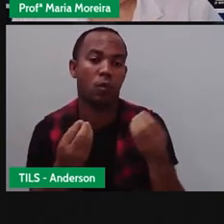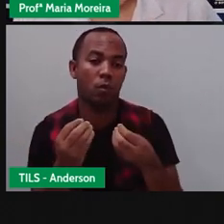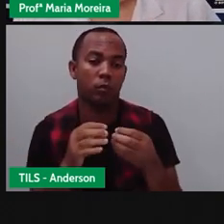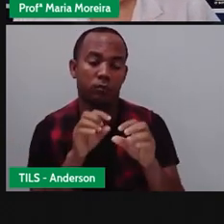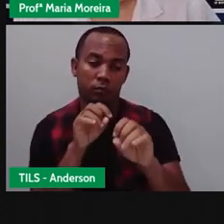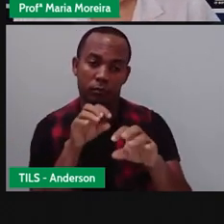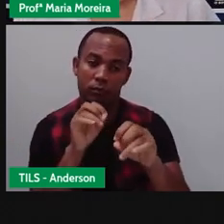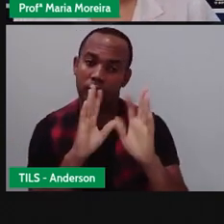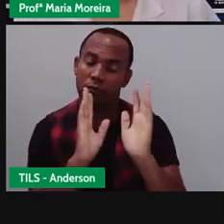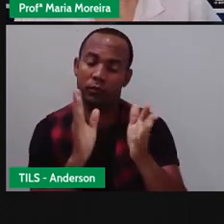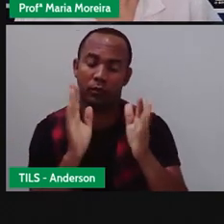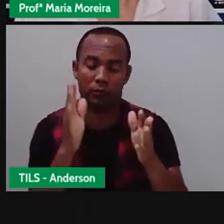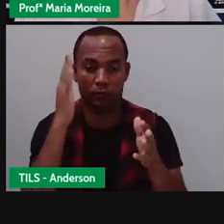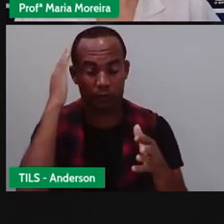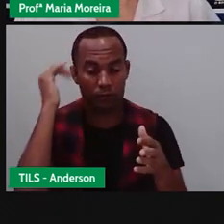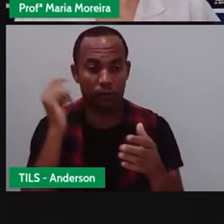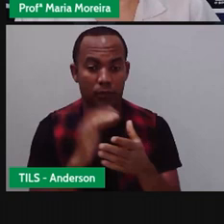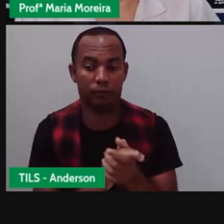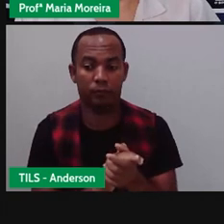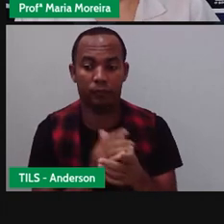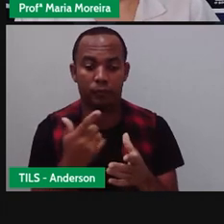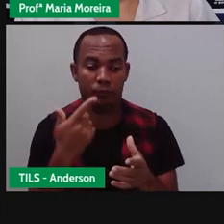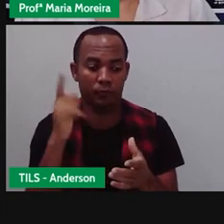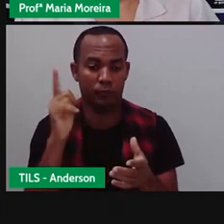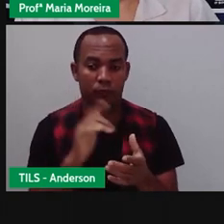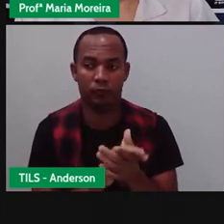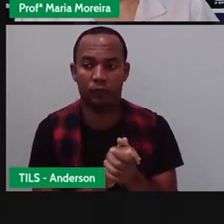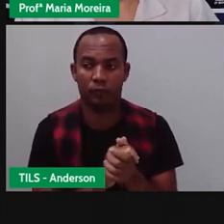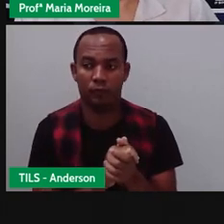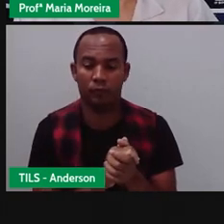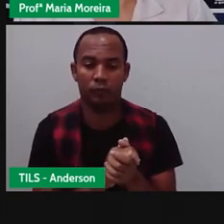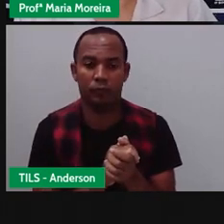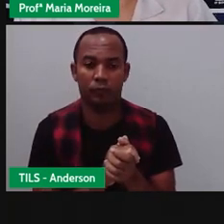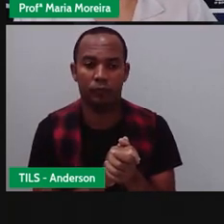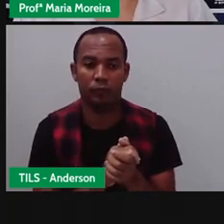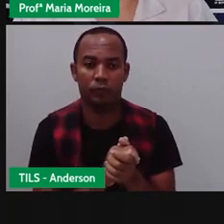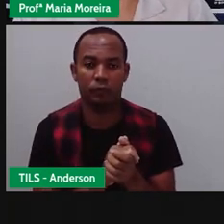ensinou para vocês, certo? Próxima imagem para a gente.